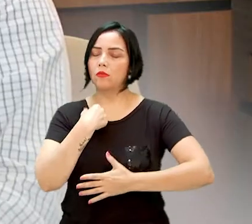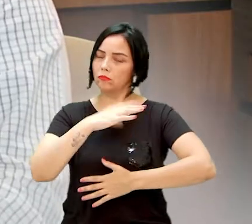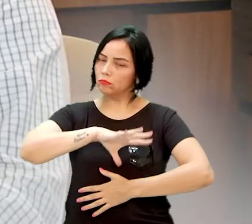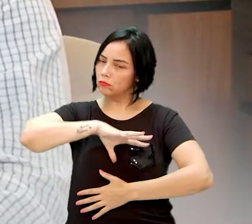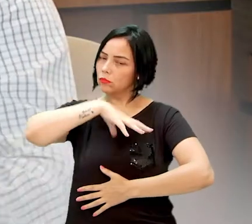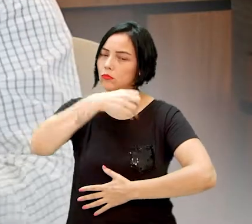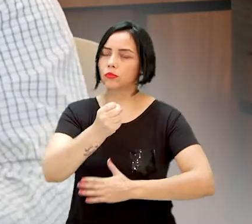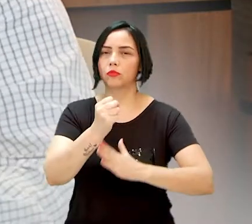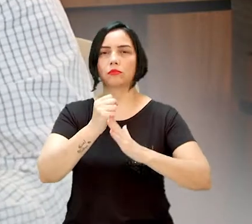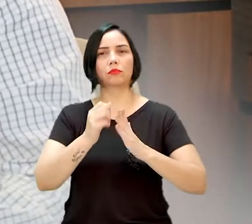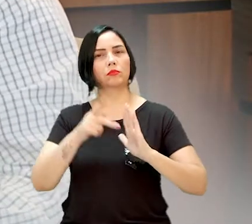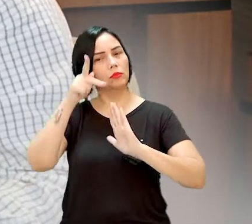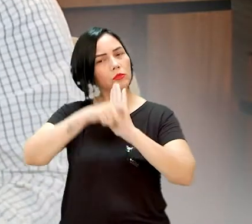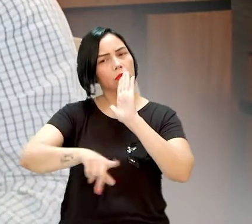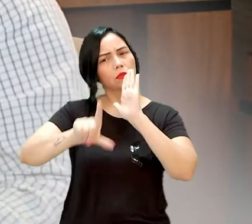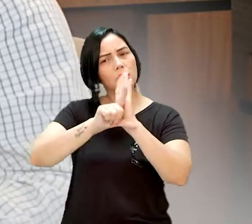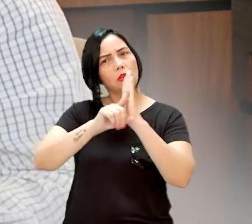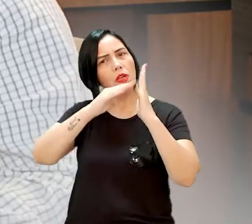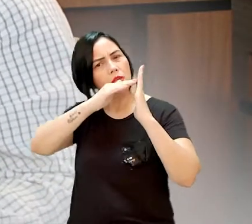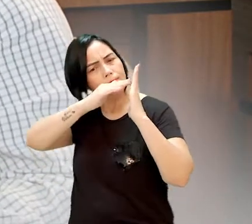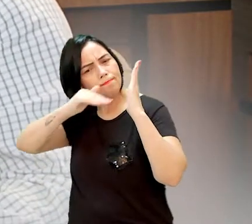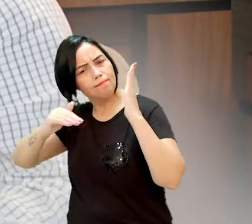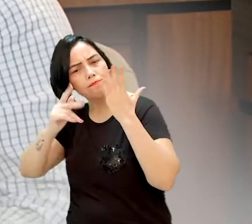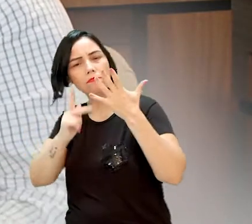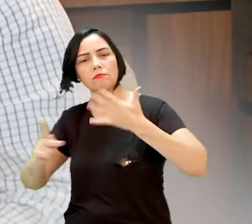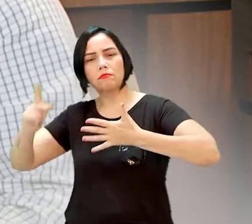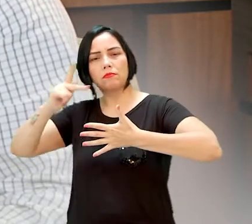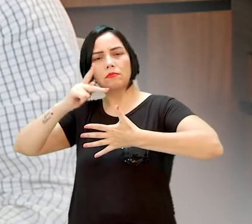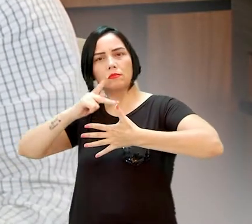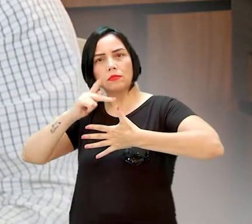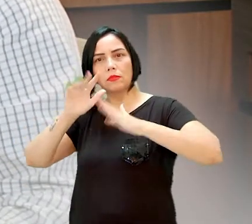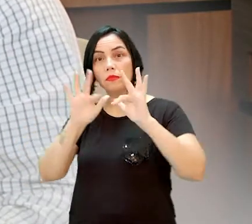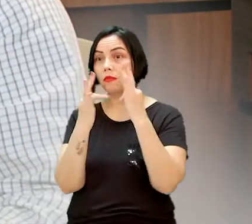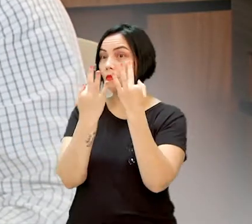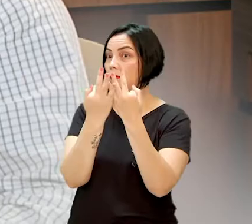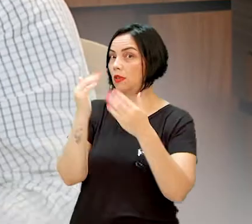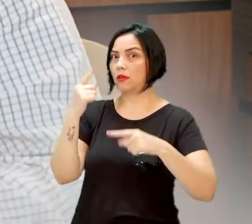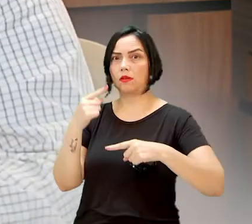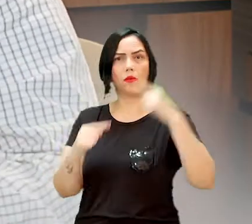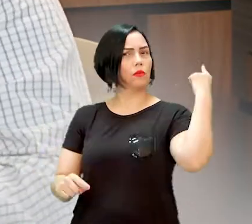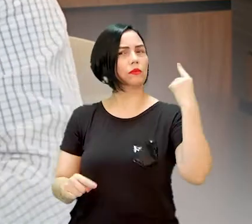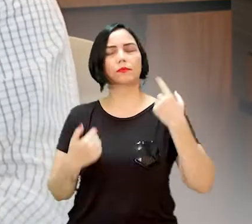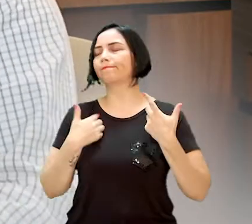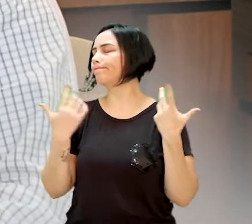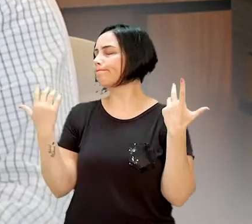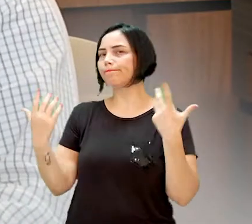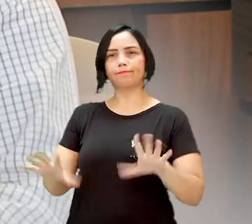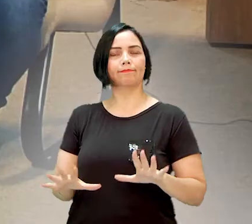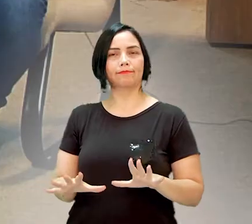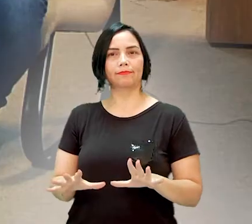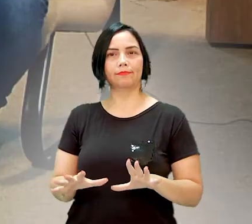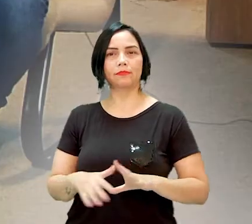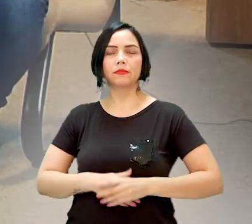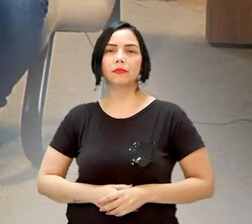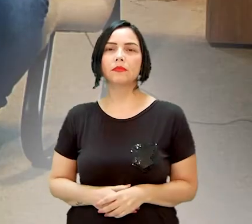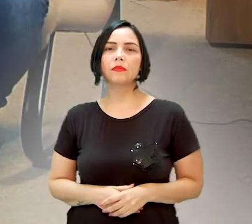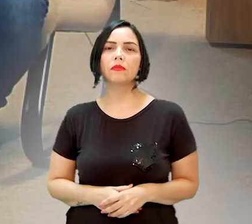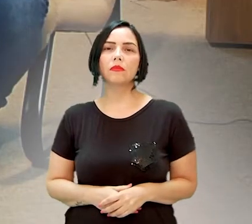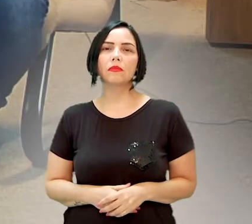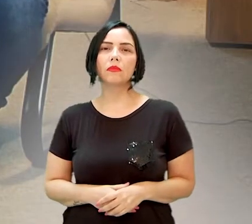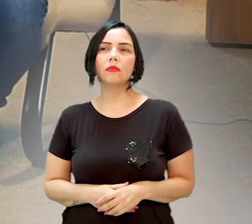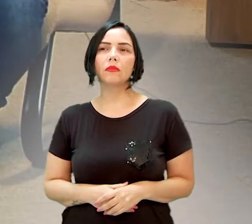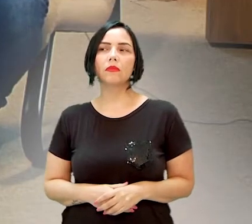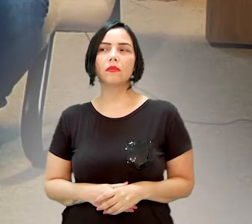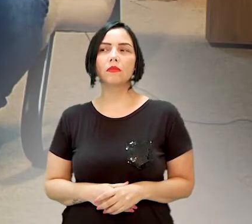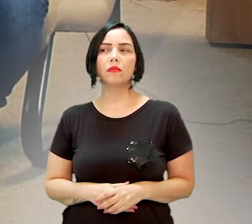não passará na Câmara de Vereadores. Projetos que venham contra os princípios da família, né? Então, isso não passará aqui. Outra luta